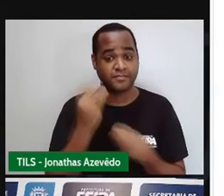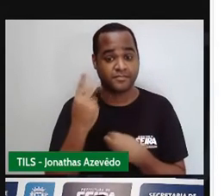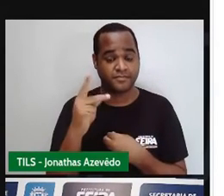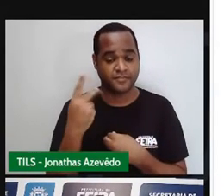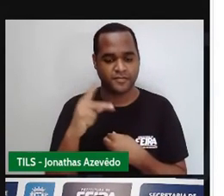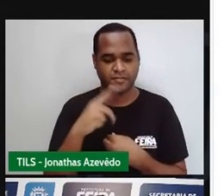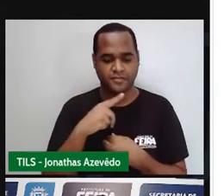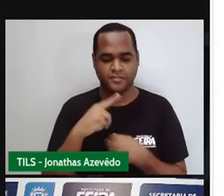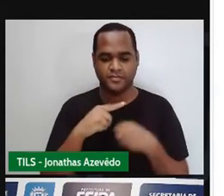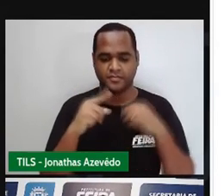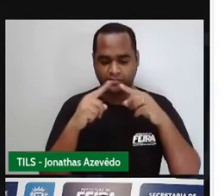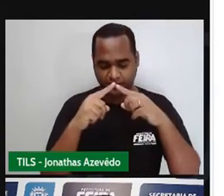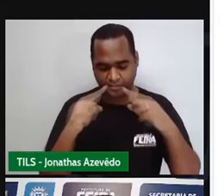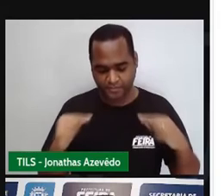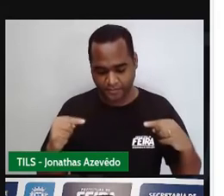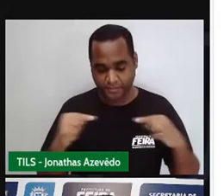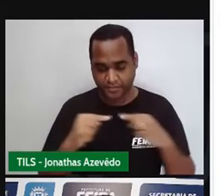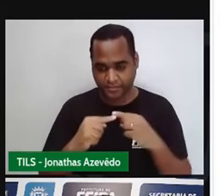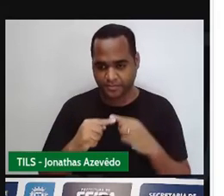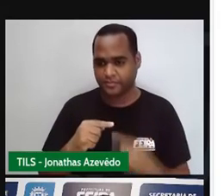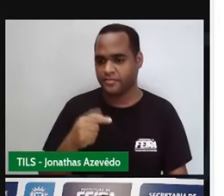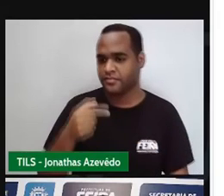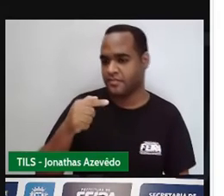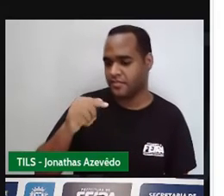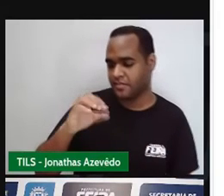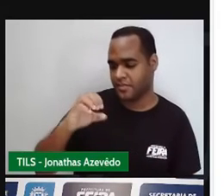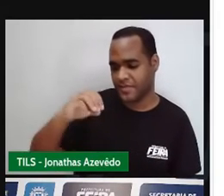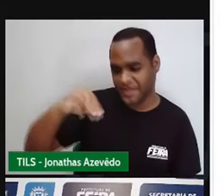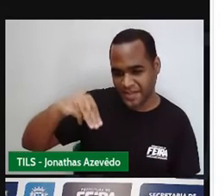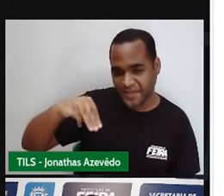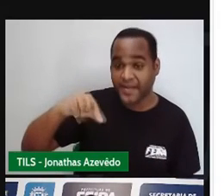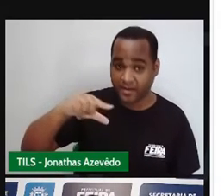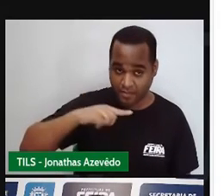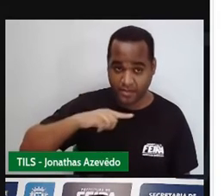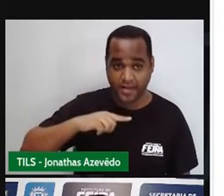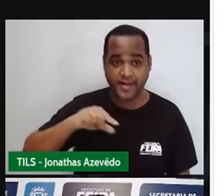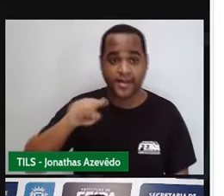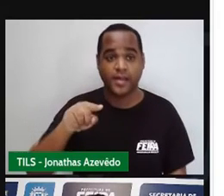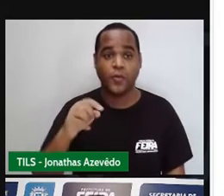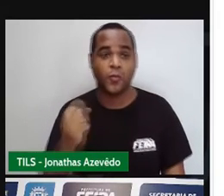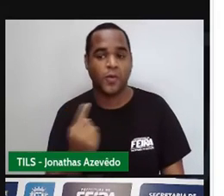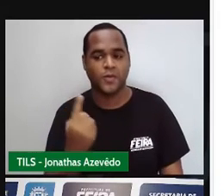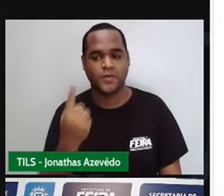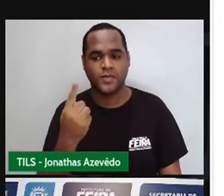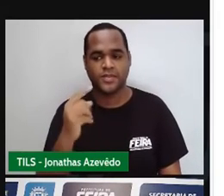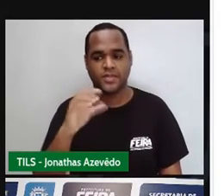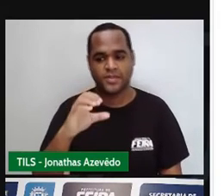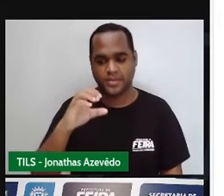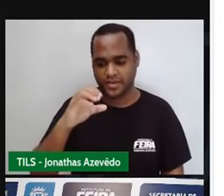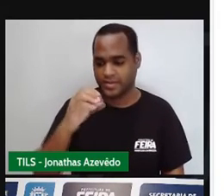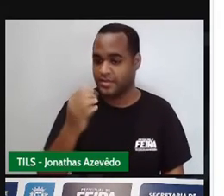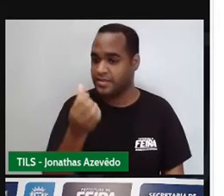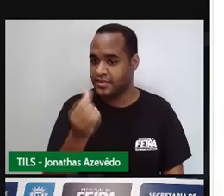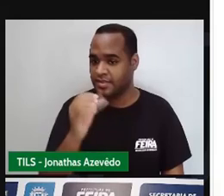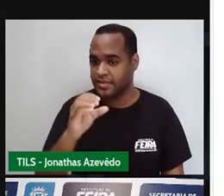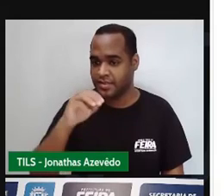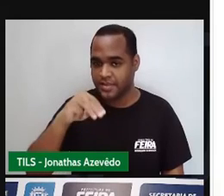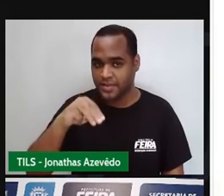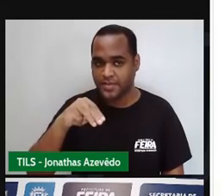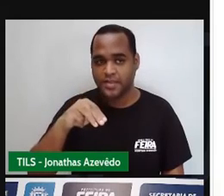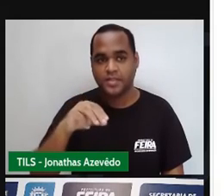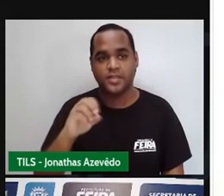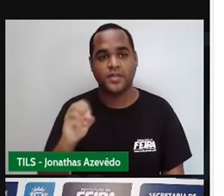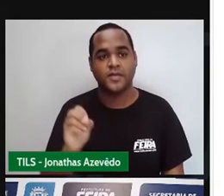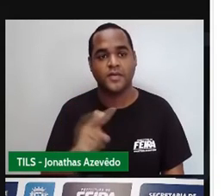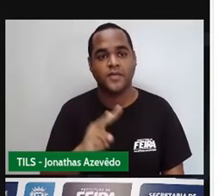triângulo com medida de base 7 centímetros e altura 6 centímetros e determine o valor